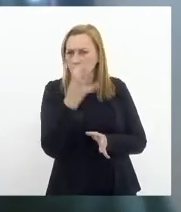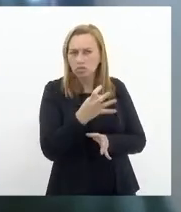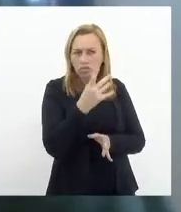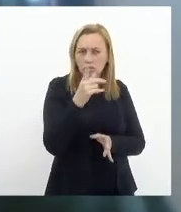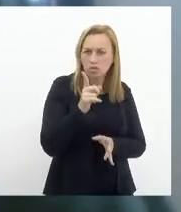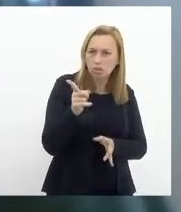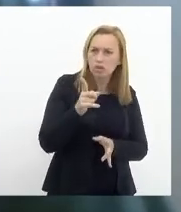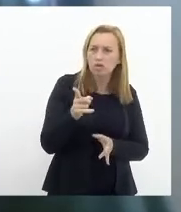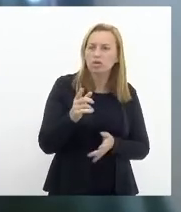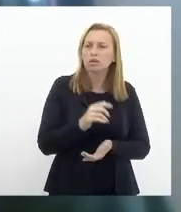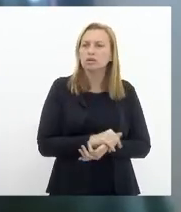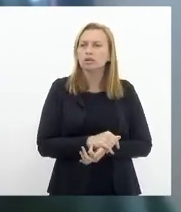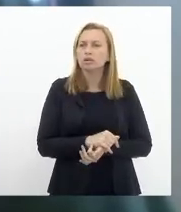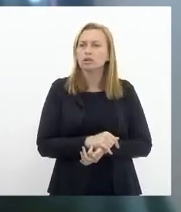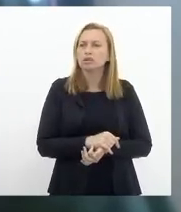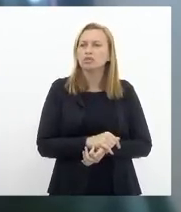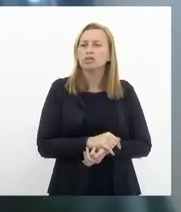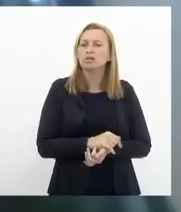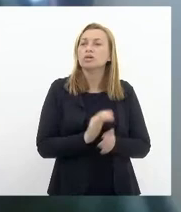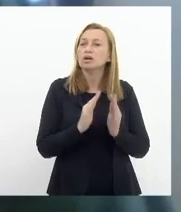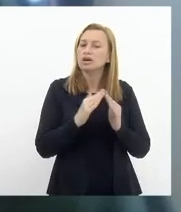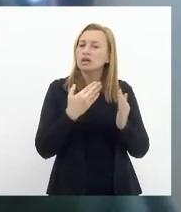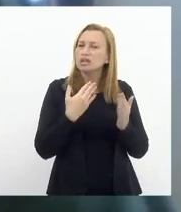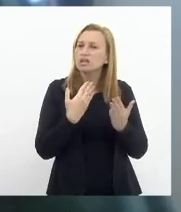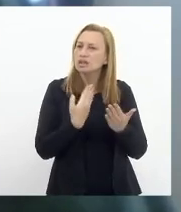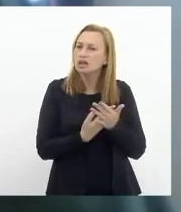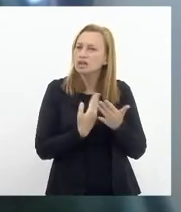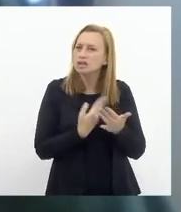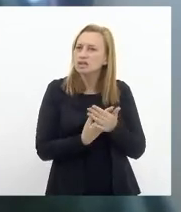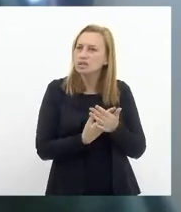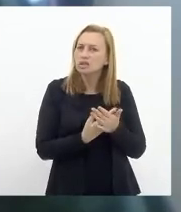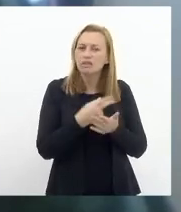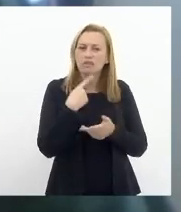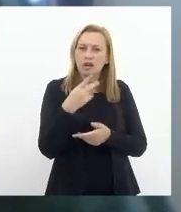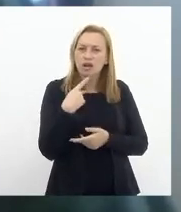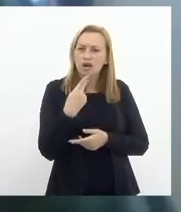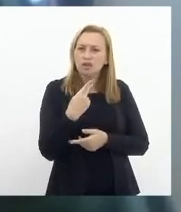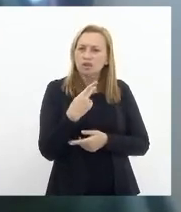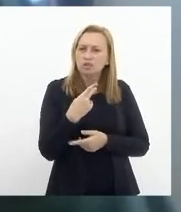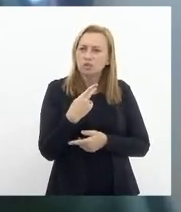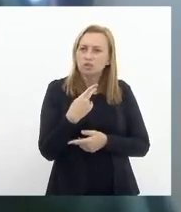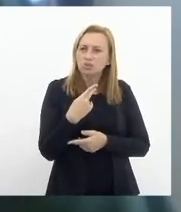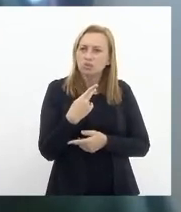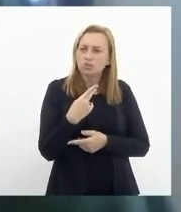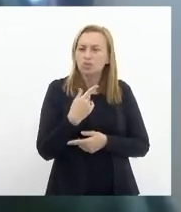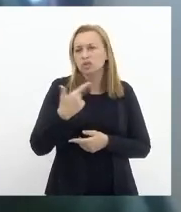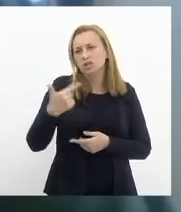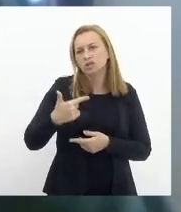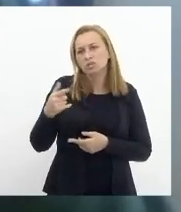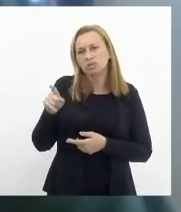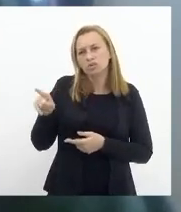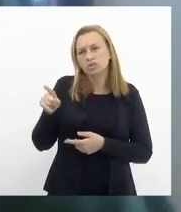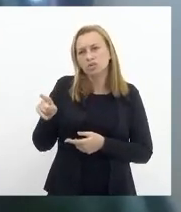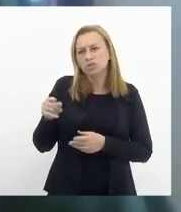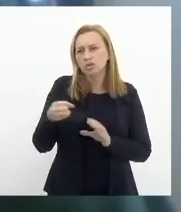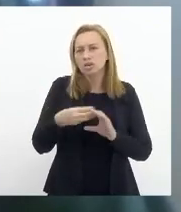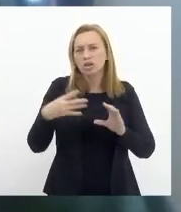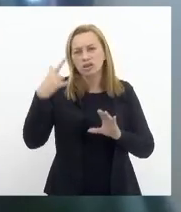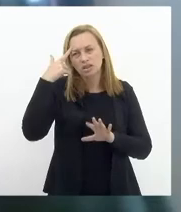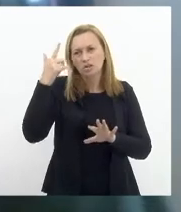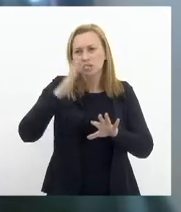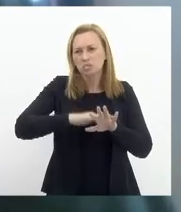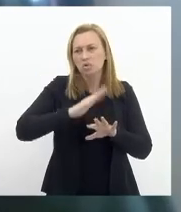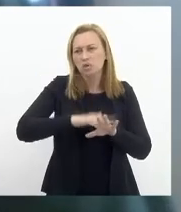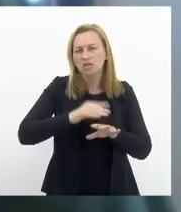estaria nas suas aulas fazendo comentários segundo ele de caráter ideológico